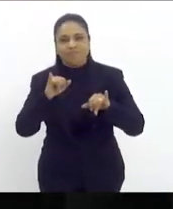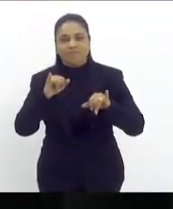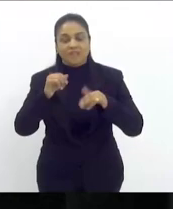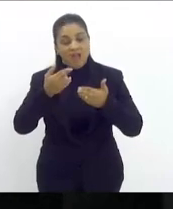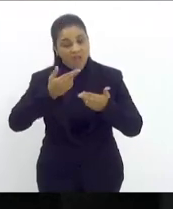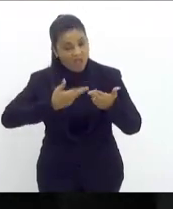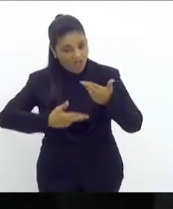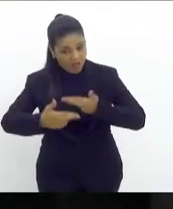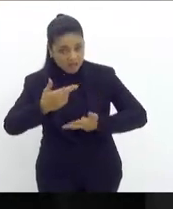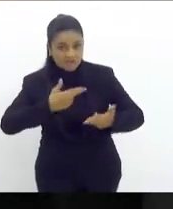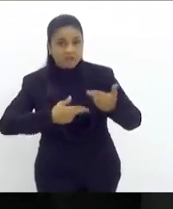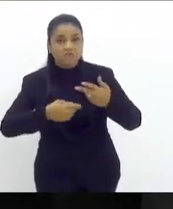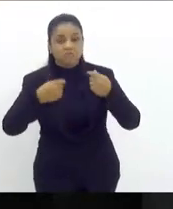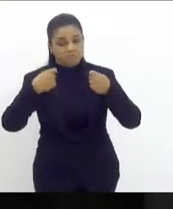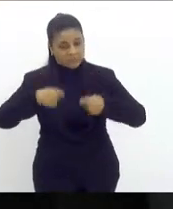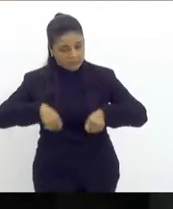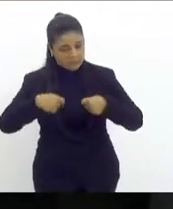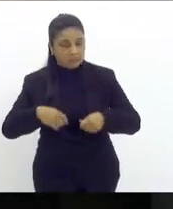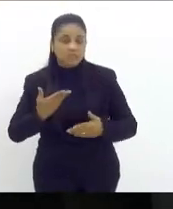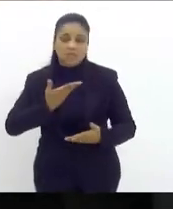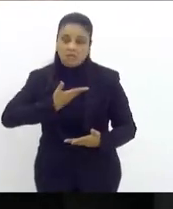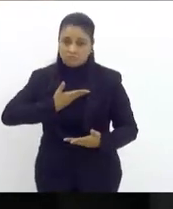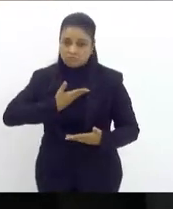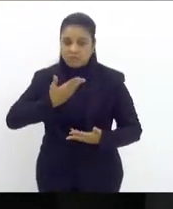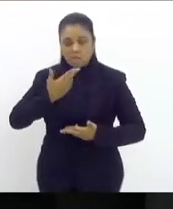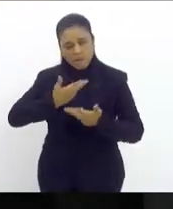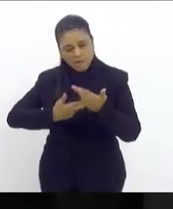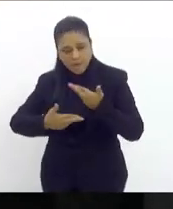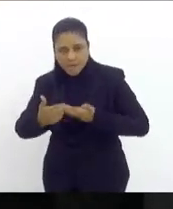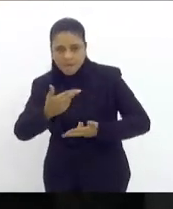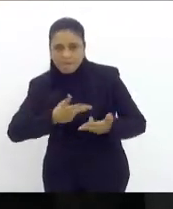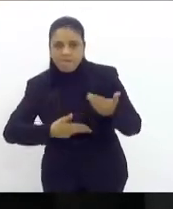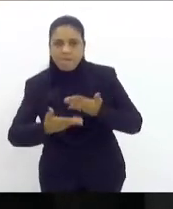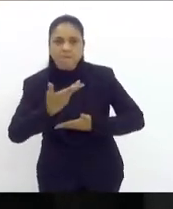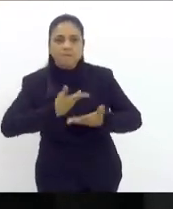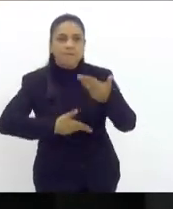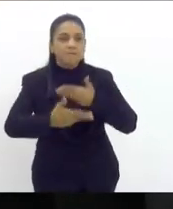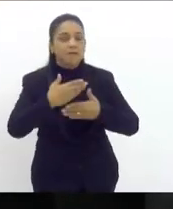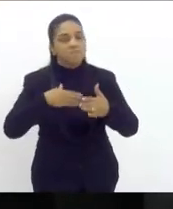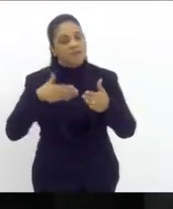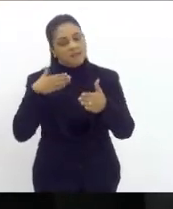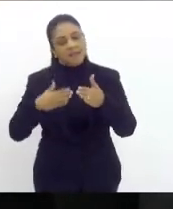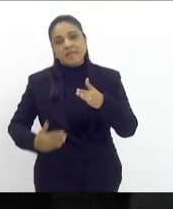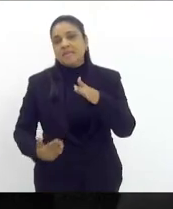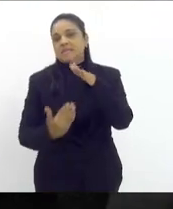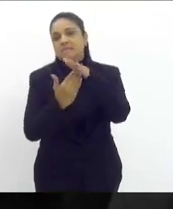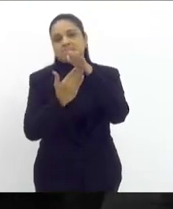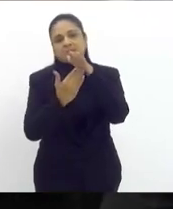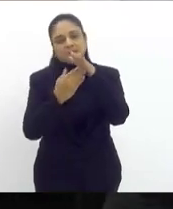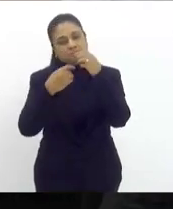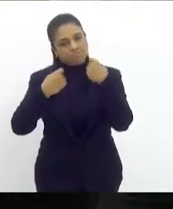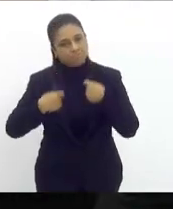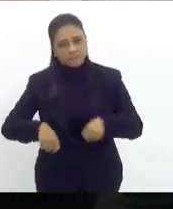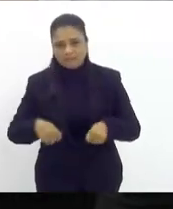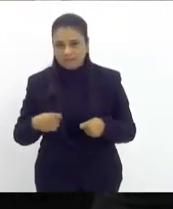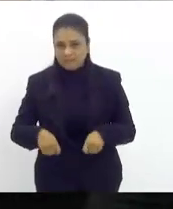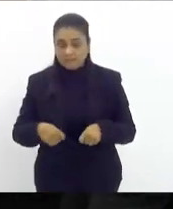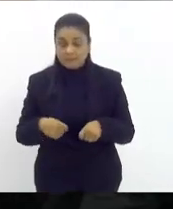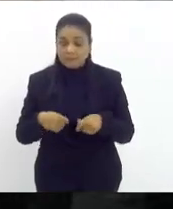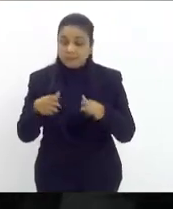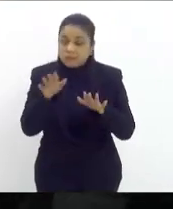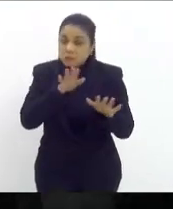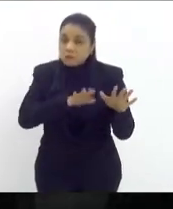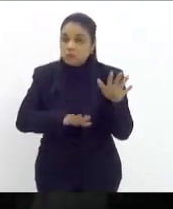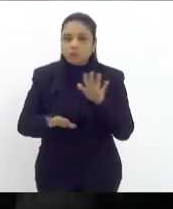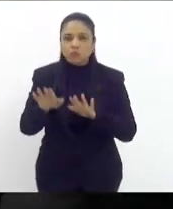relações elas precisam ser amigáveis e buscar o consenso mas há limite para tudo então há de se ter o cuidado